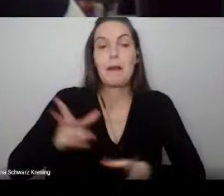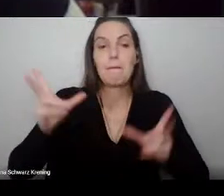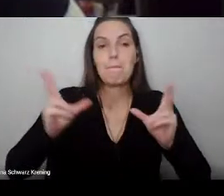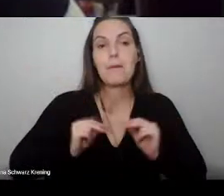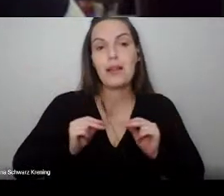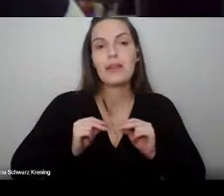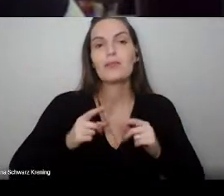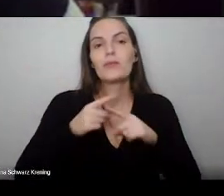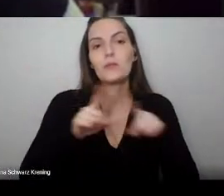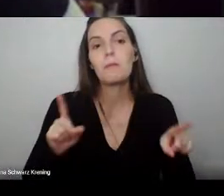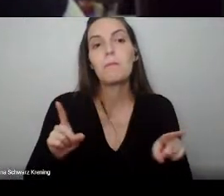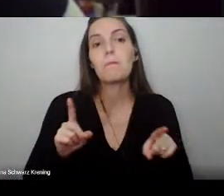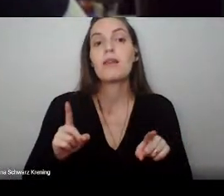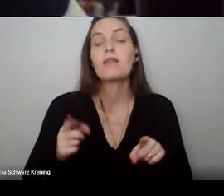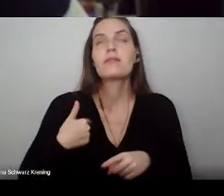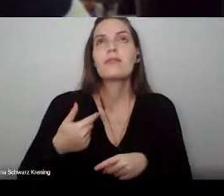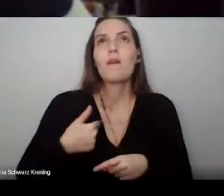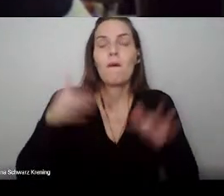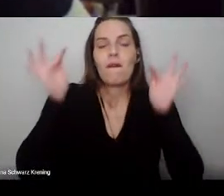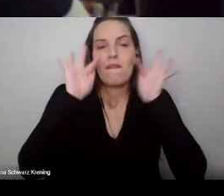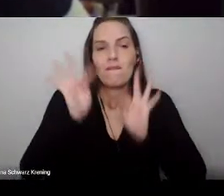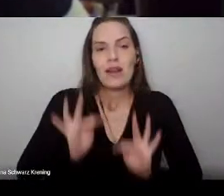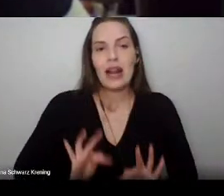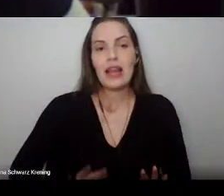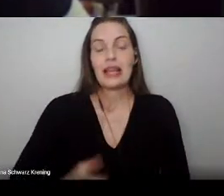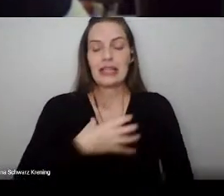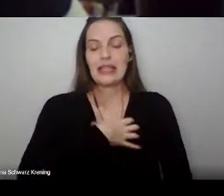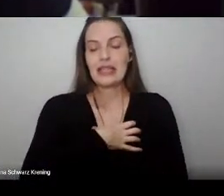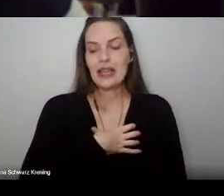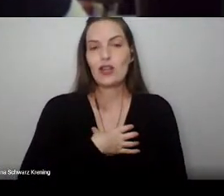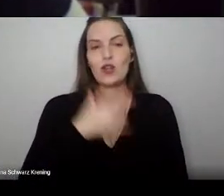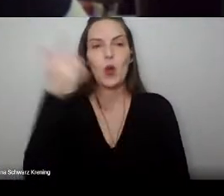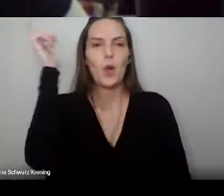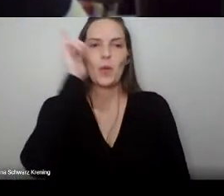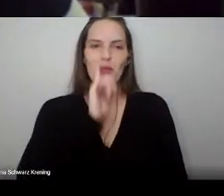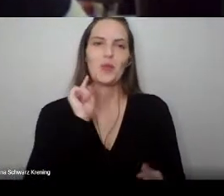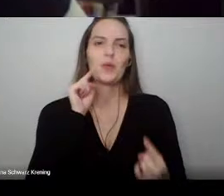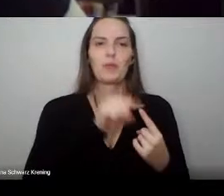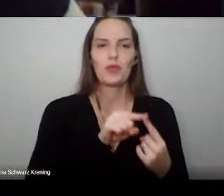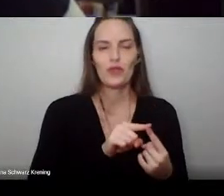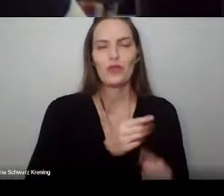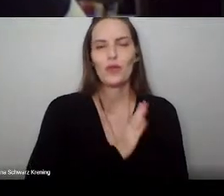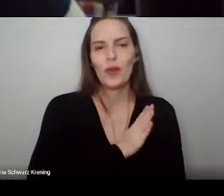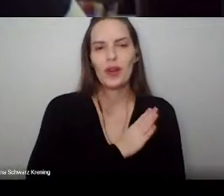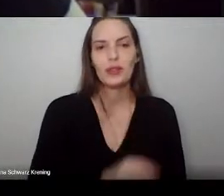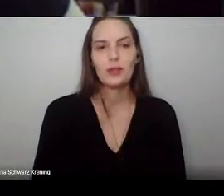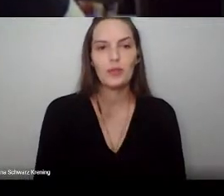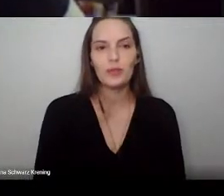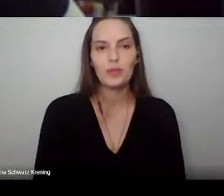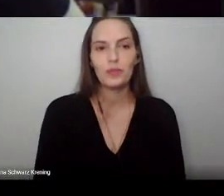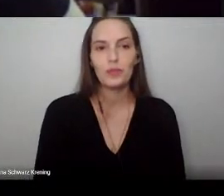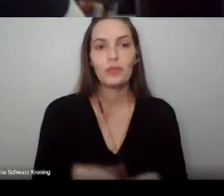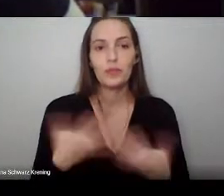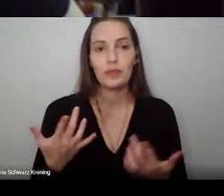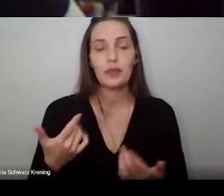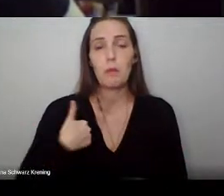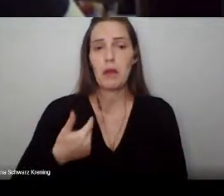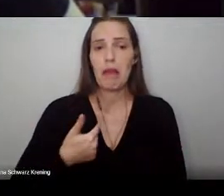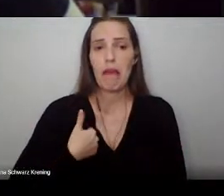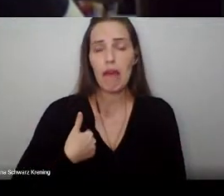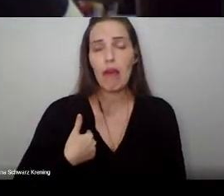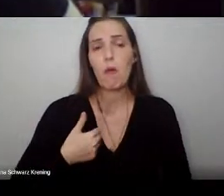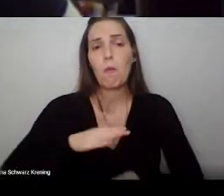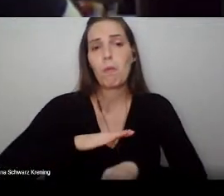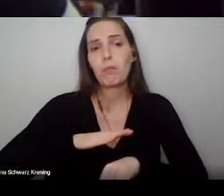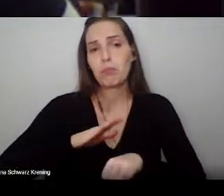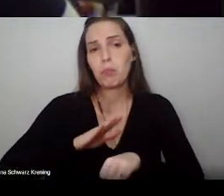cumprido invadiram meu coração. Momentos como este são os que me fazem seguir em frente, com muita resiliência e de ter a